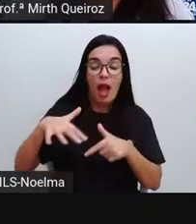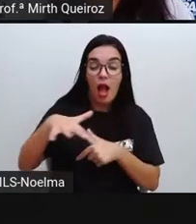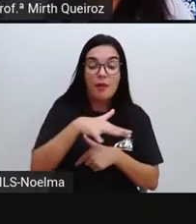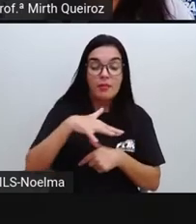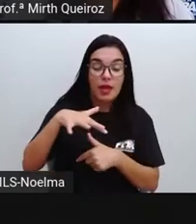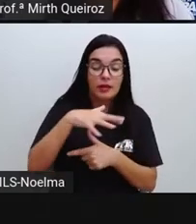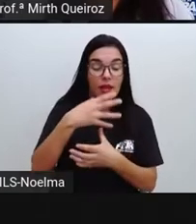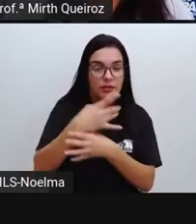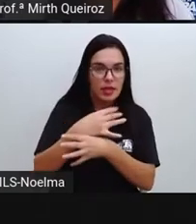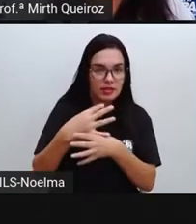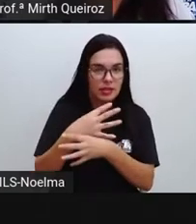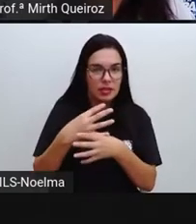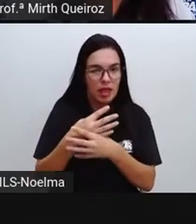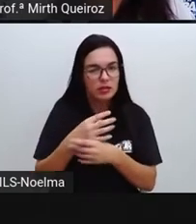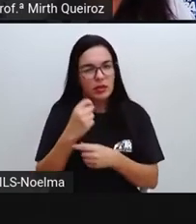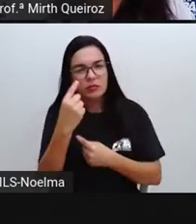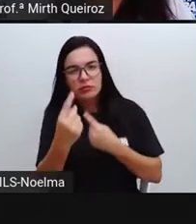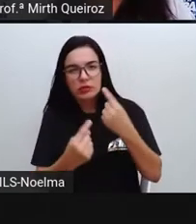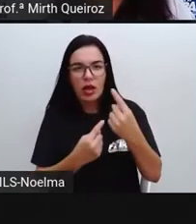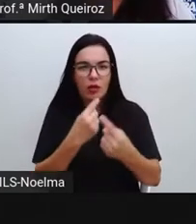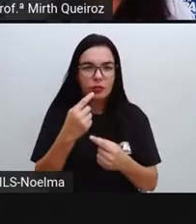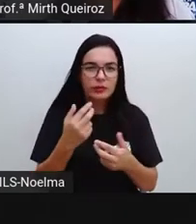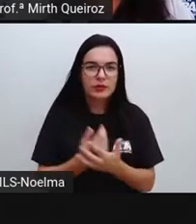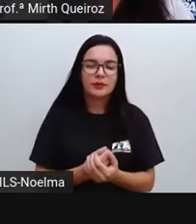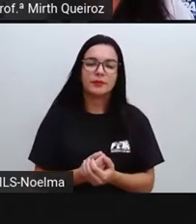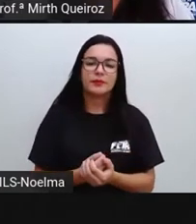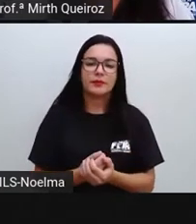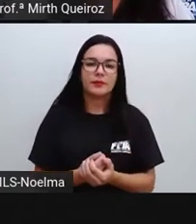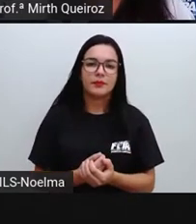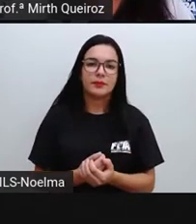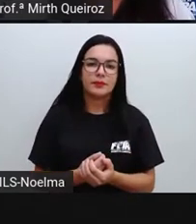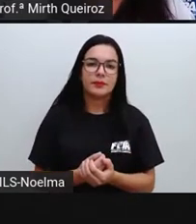Ambientais, urbanos e algumas simulações, certo?